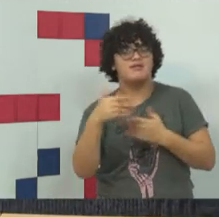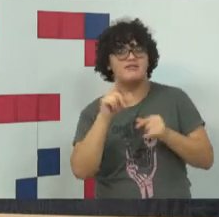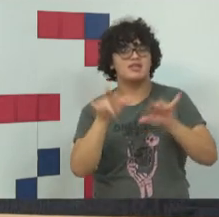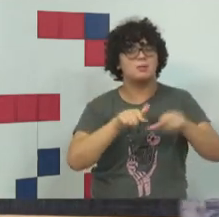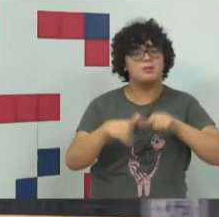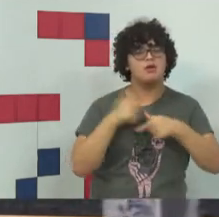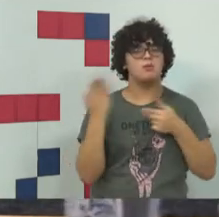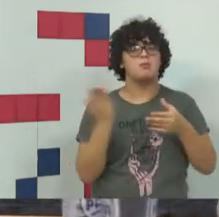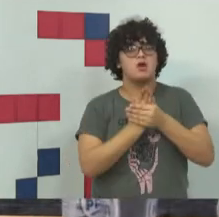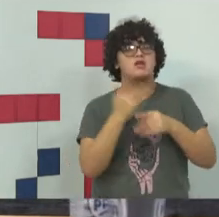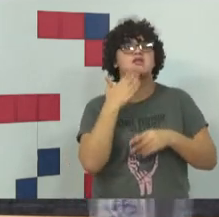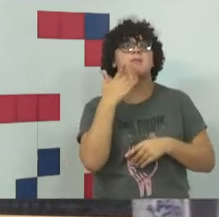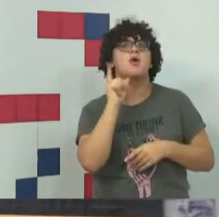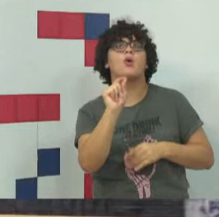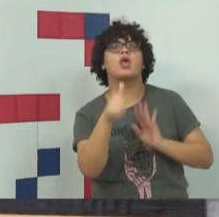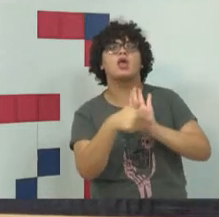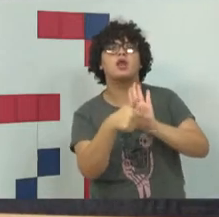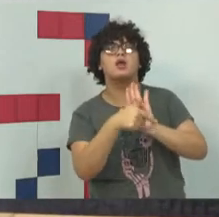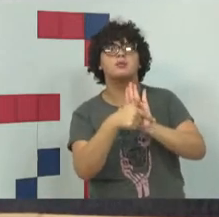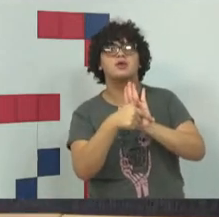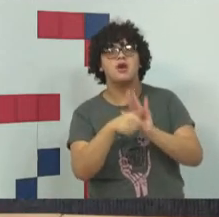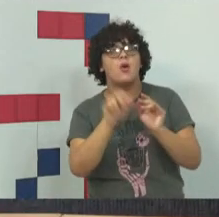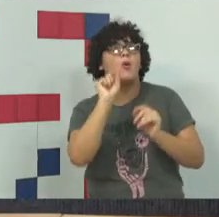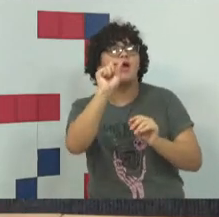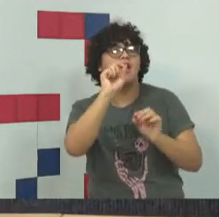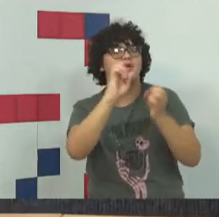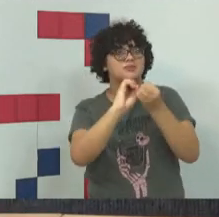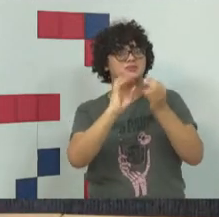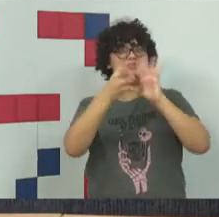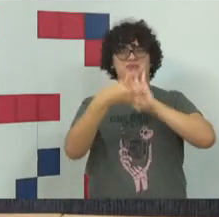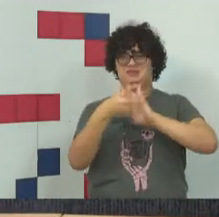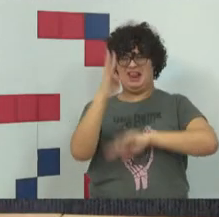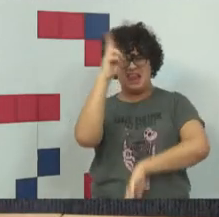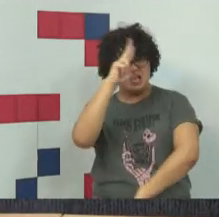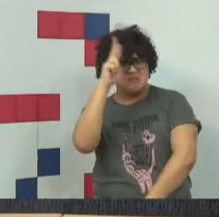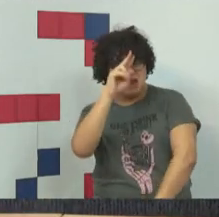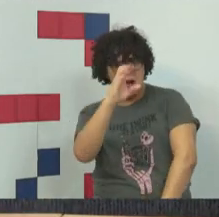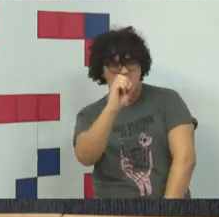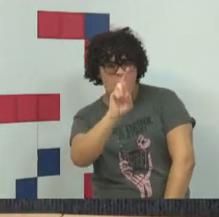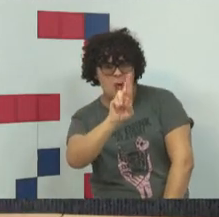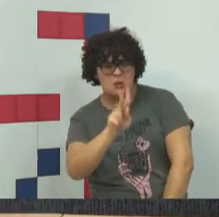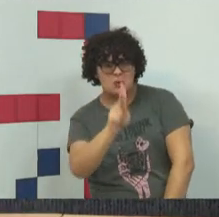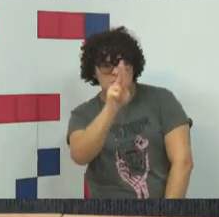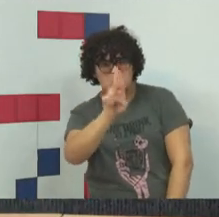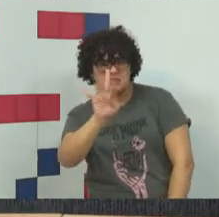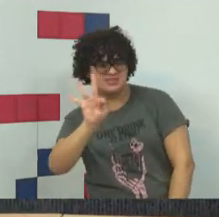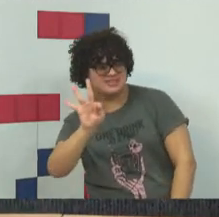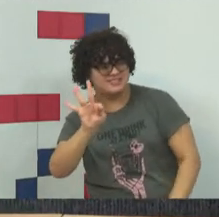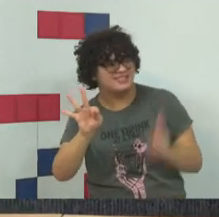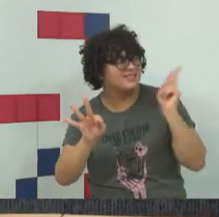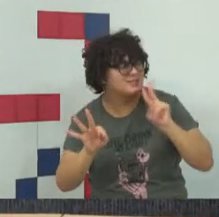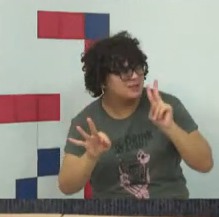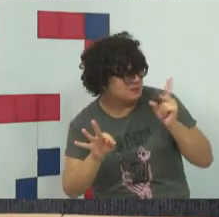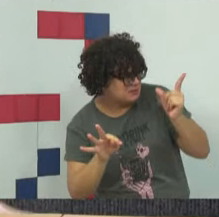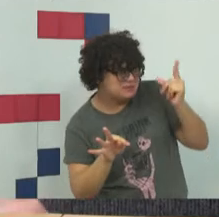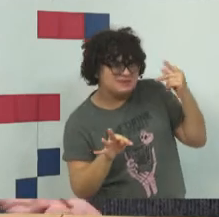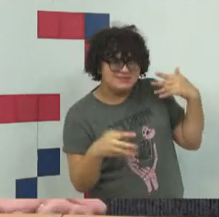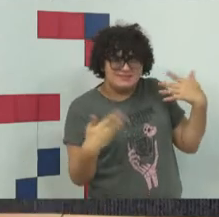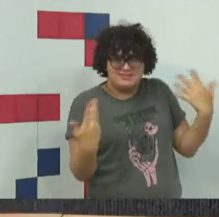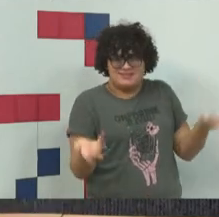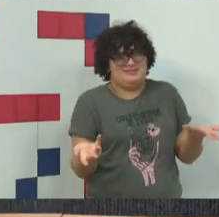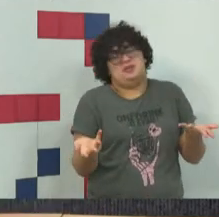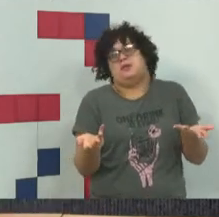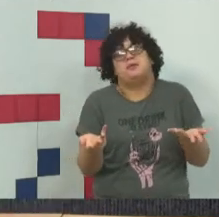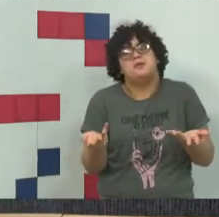que o crime acontecera no Orkut. O Orkut, ou seja, se nós considerássemos o Orkut como um território, ele desapareceu.